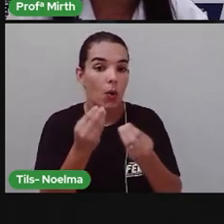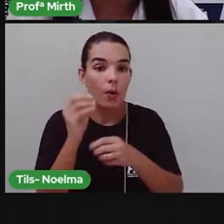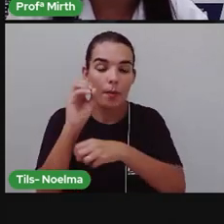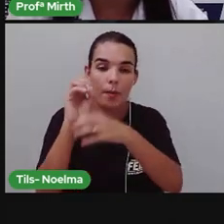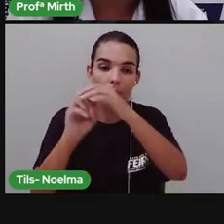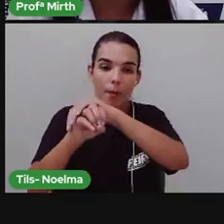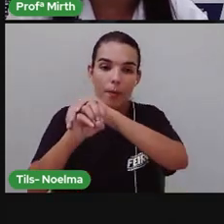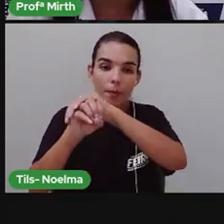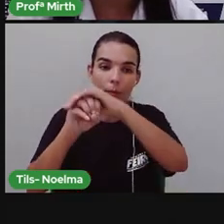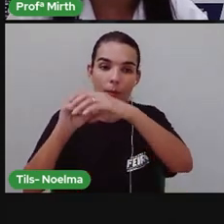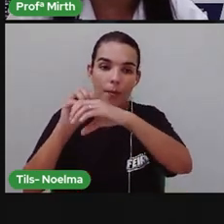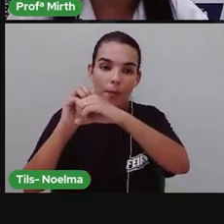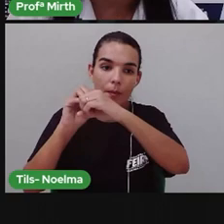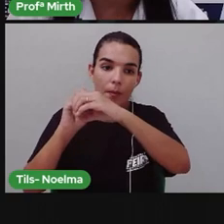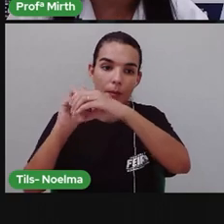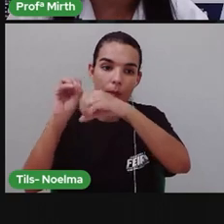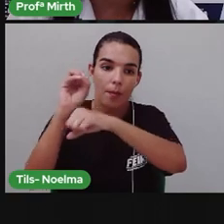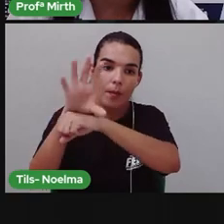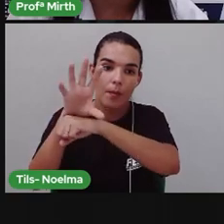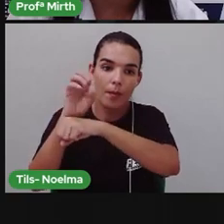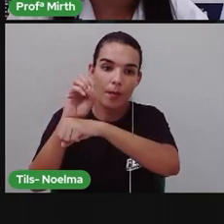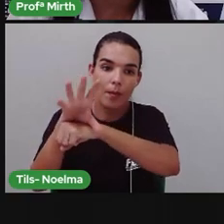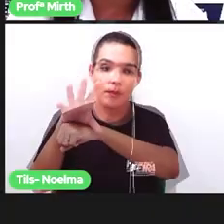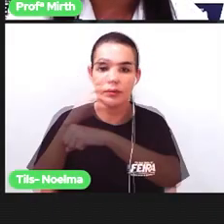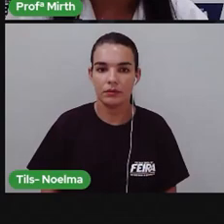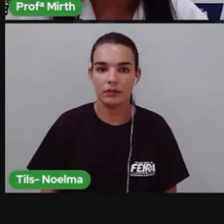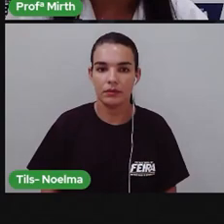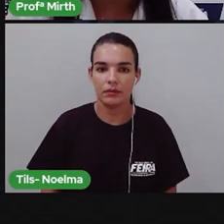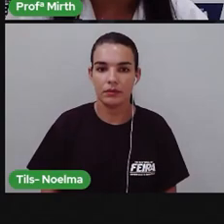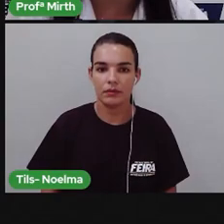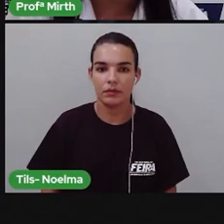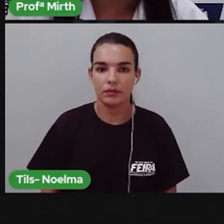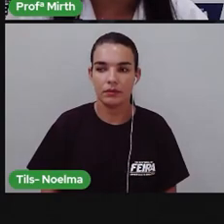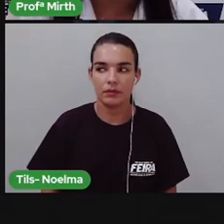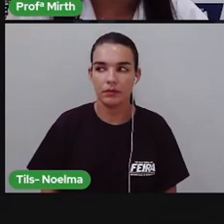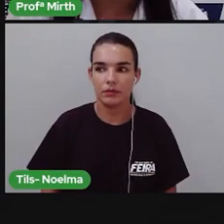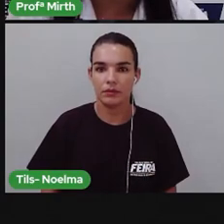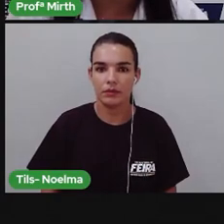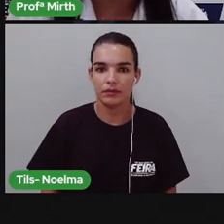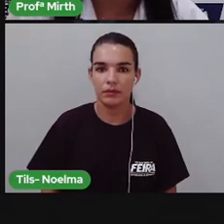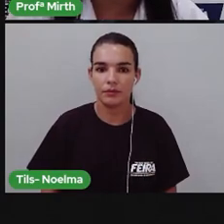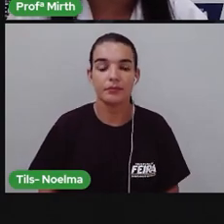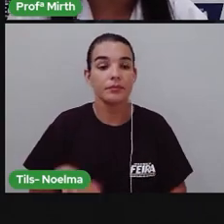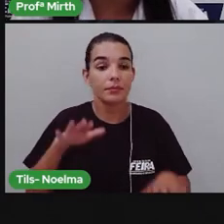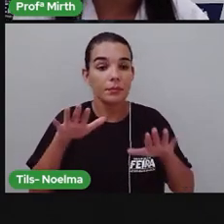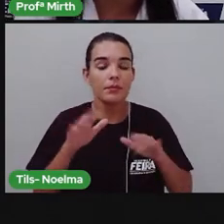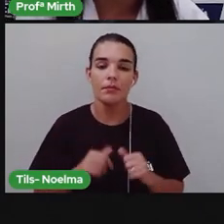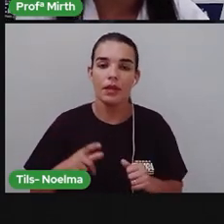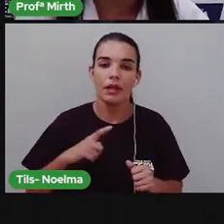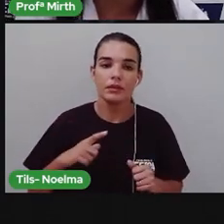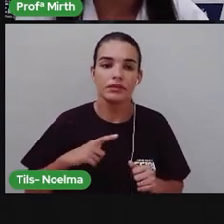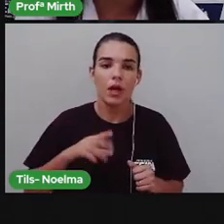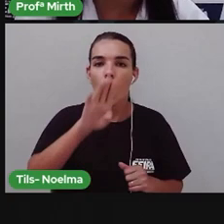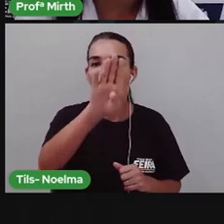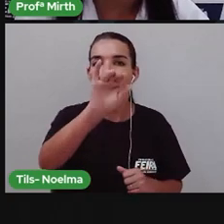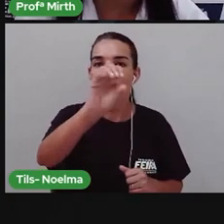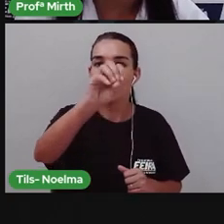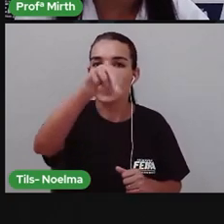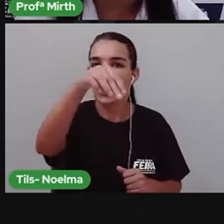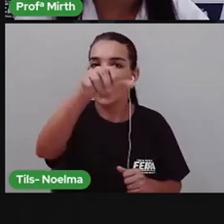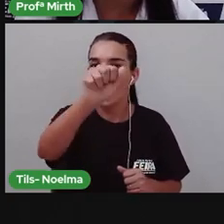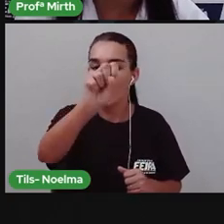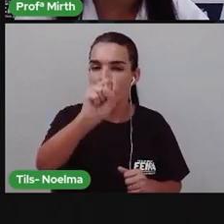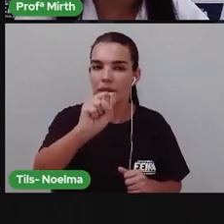Caatinga Vamos lá O Cerrado O Pantanal A Mata Atlântica E os Pampas Não são só